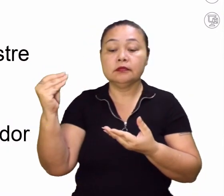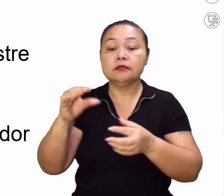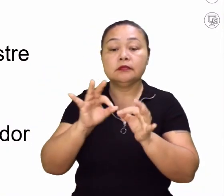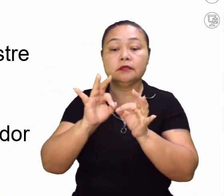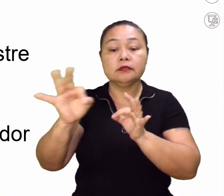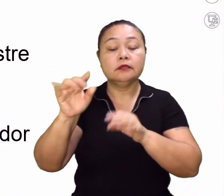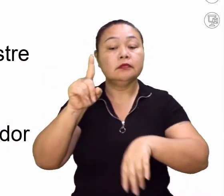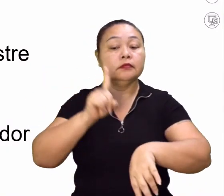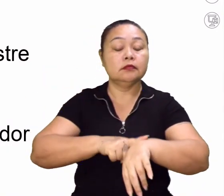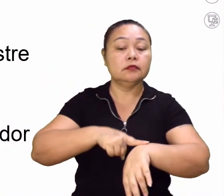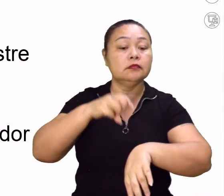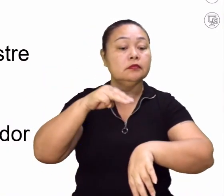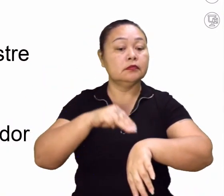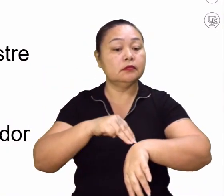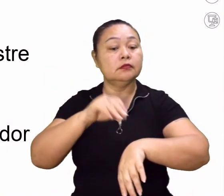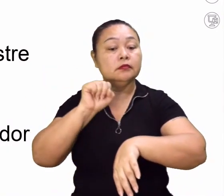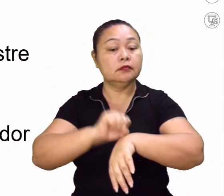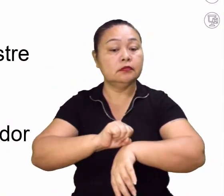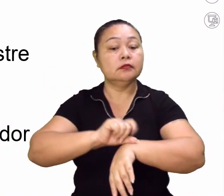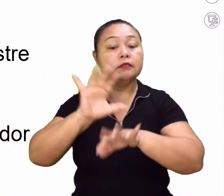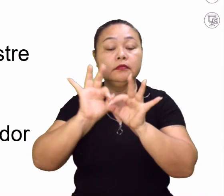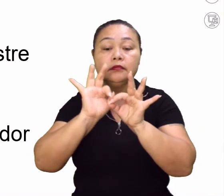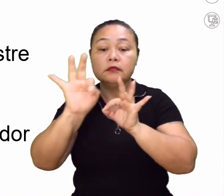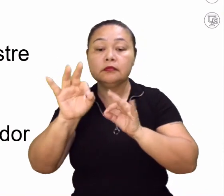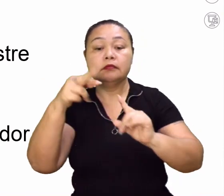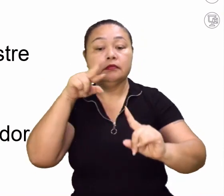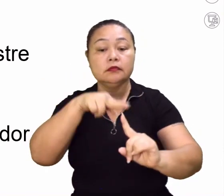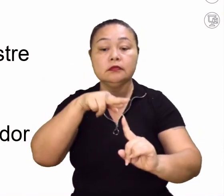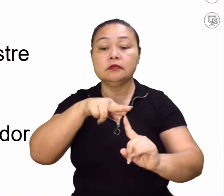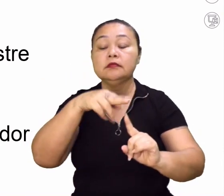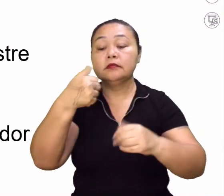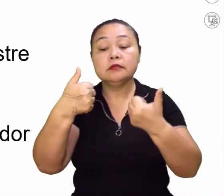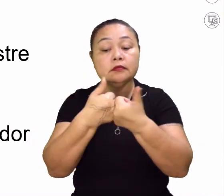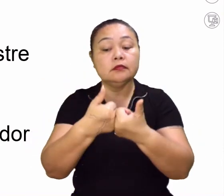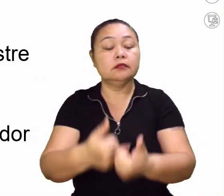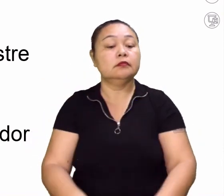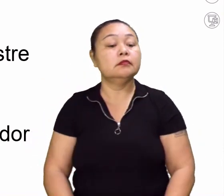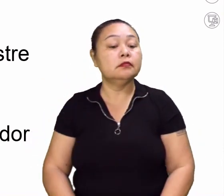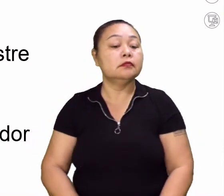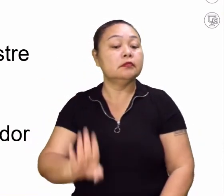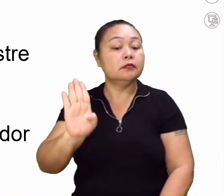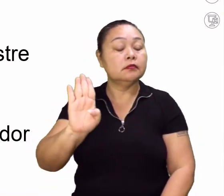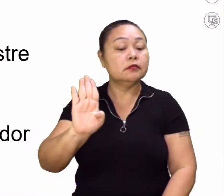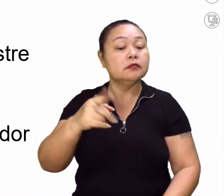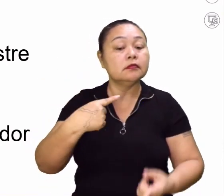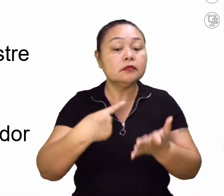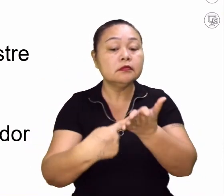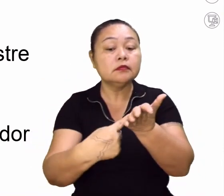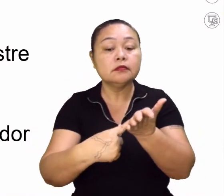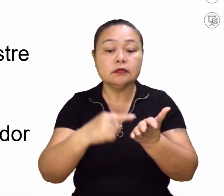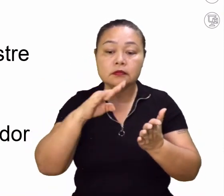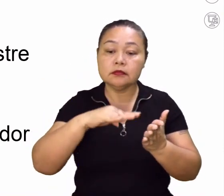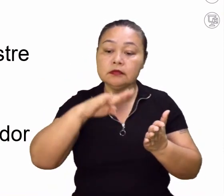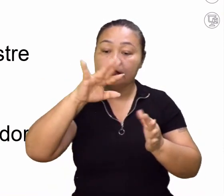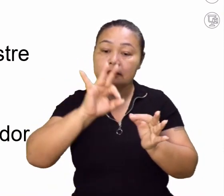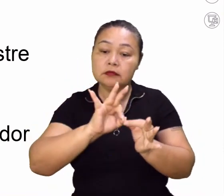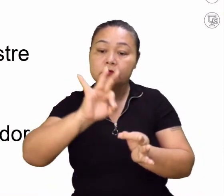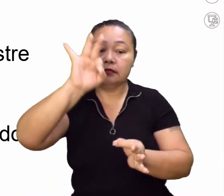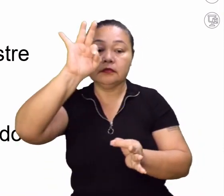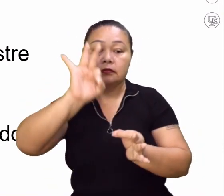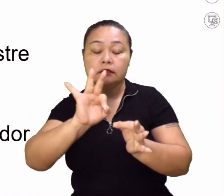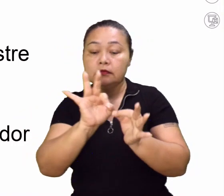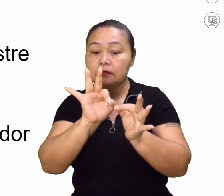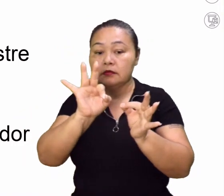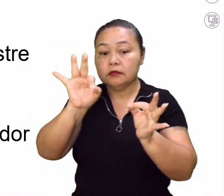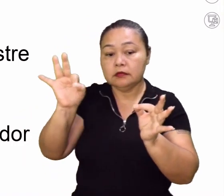referentes à distância, horas, minutos e segundos do ponto de referência mais próximo. B, a combinação entre os graus de